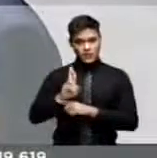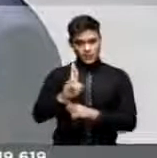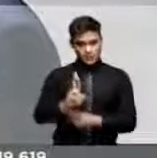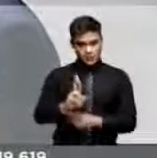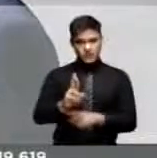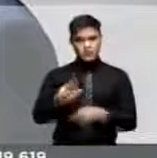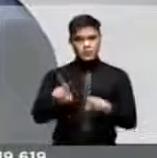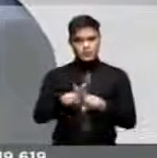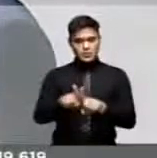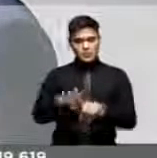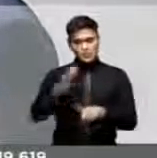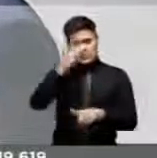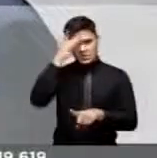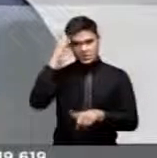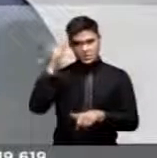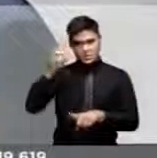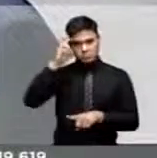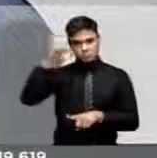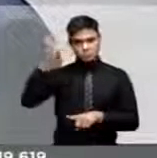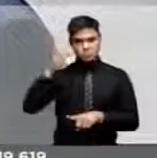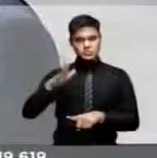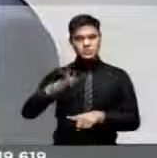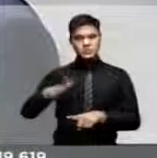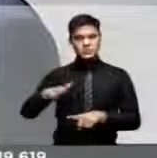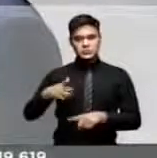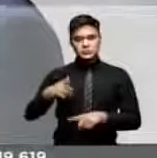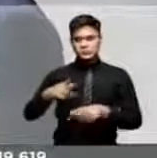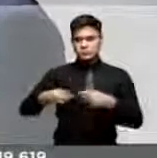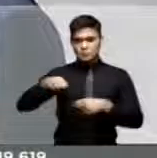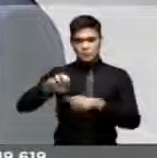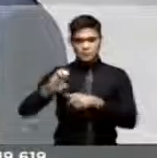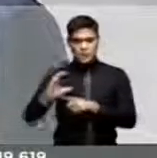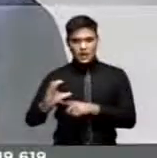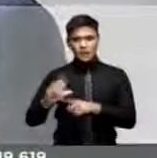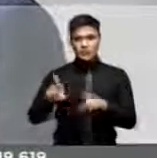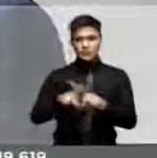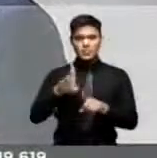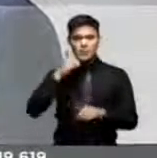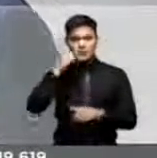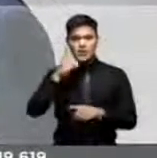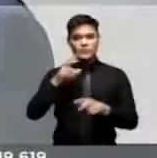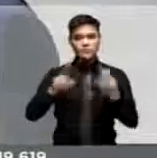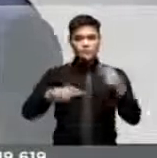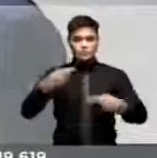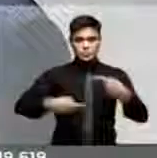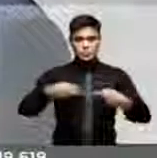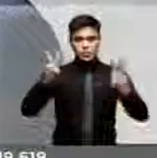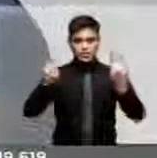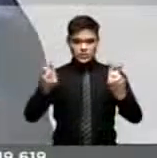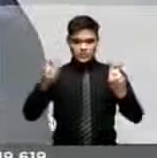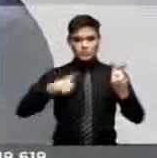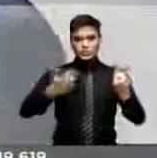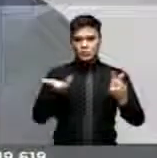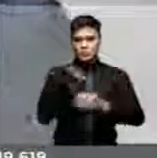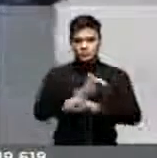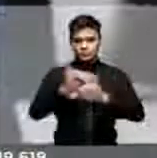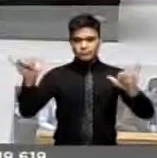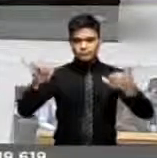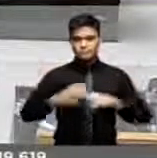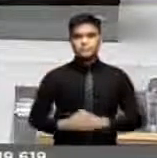autoridades educacionais que vão debater essa matéria e parlamentares. Era isso que eu queria... Muito obrigado.